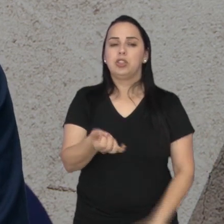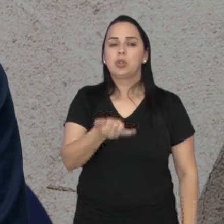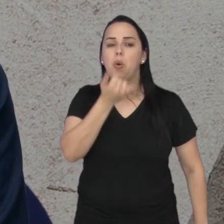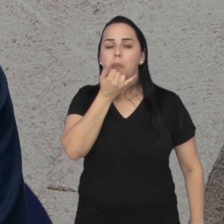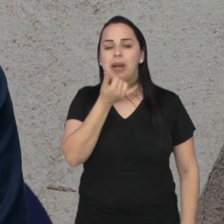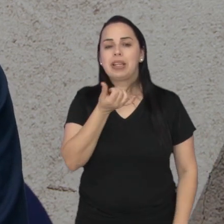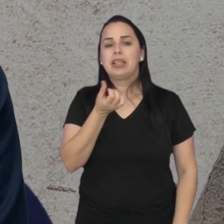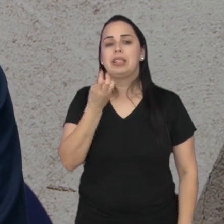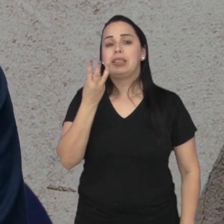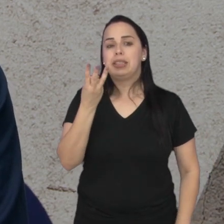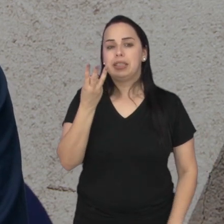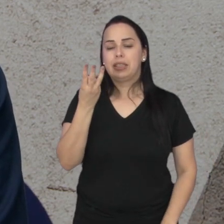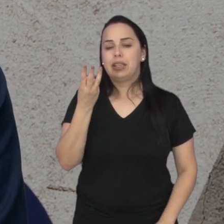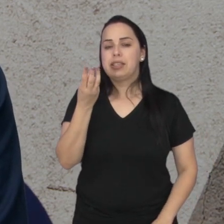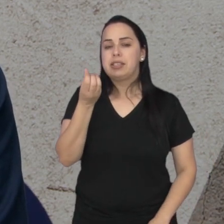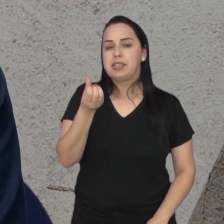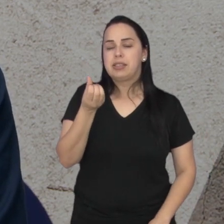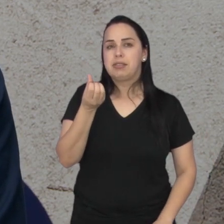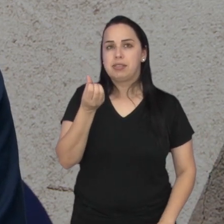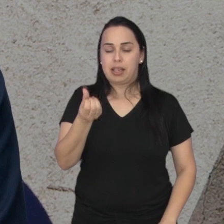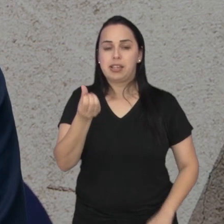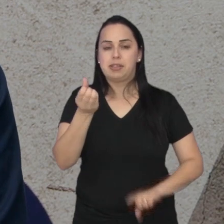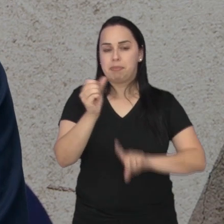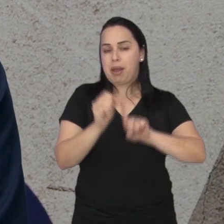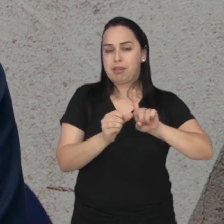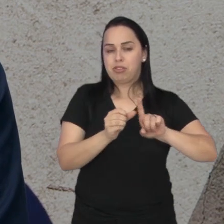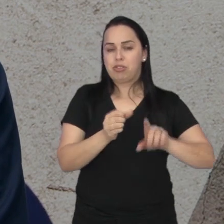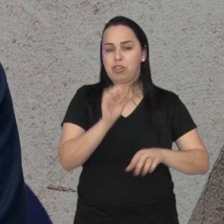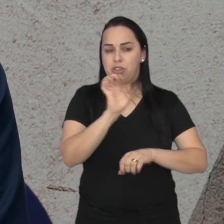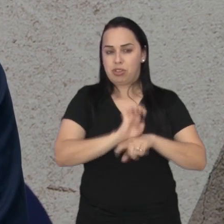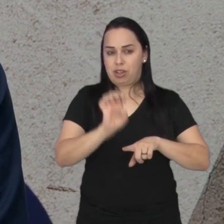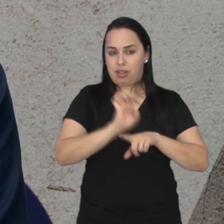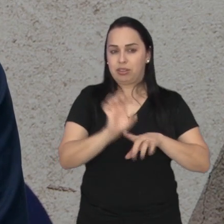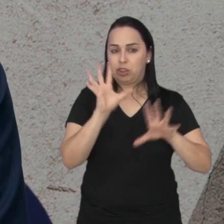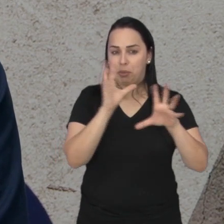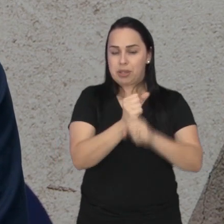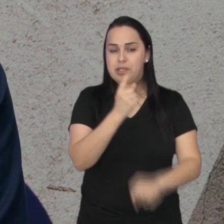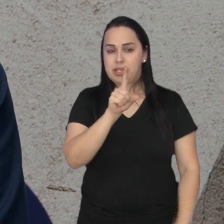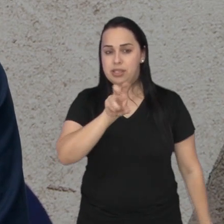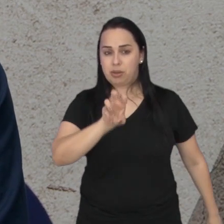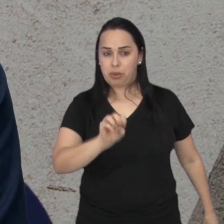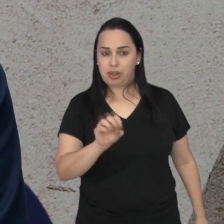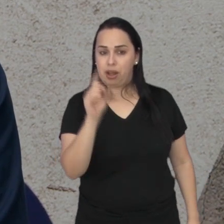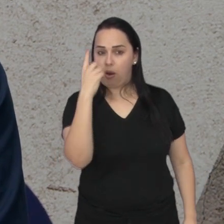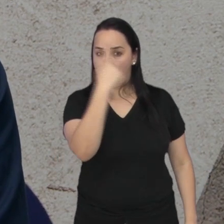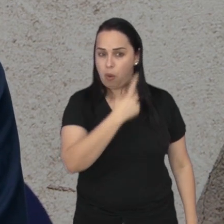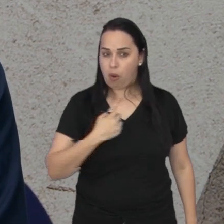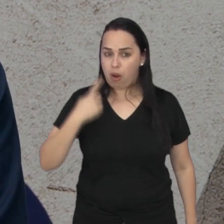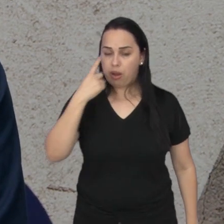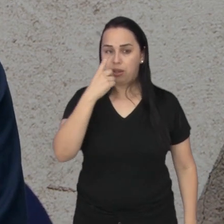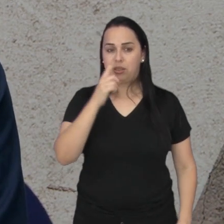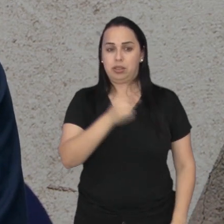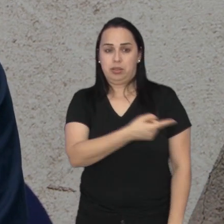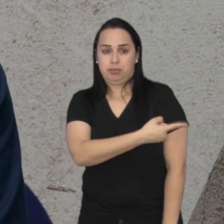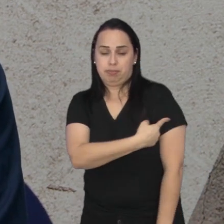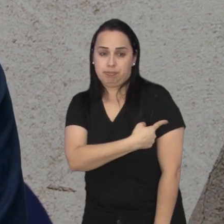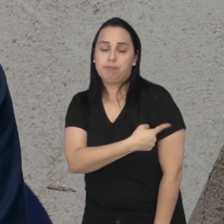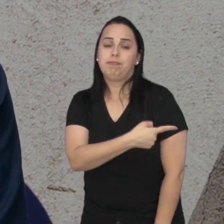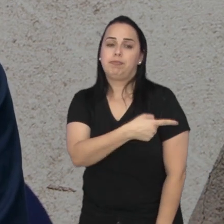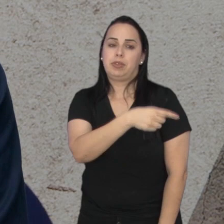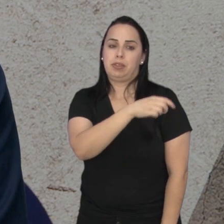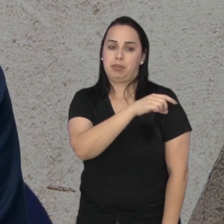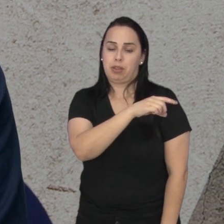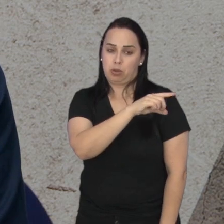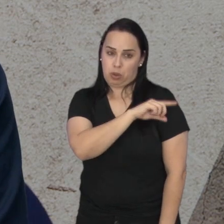semestres de estágio, um total de 400 horas para a licenciatura. 150 horas no ensino fundamental